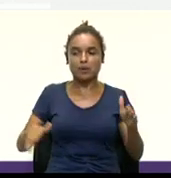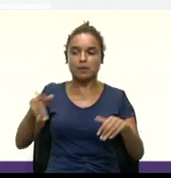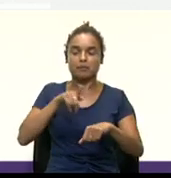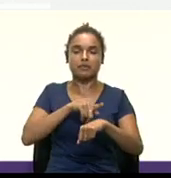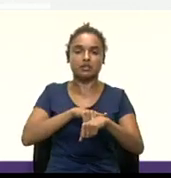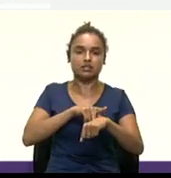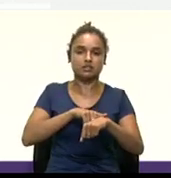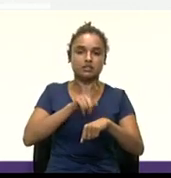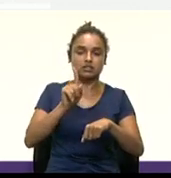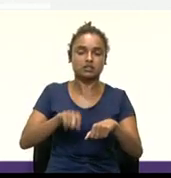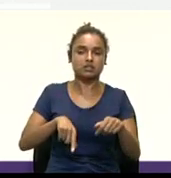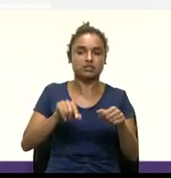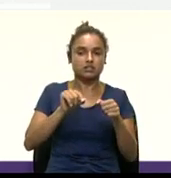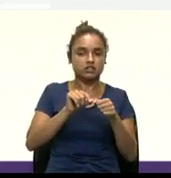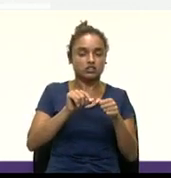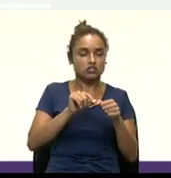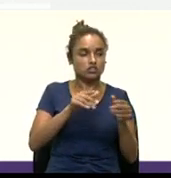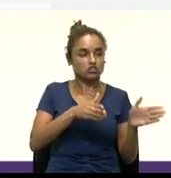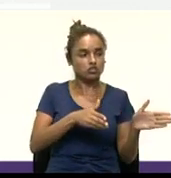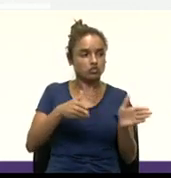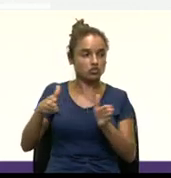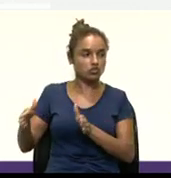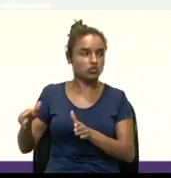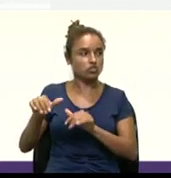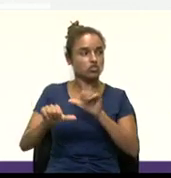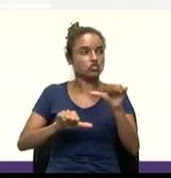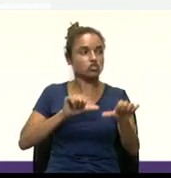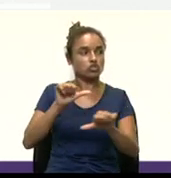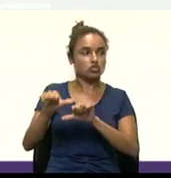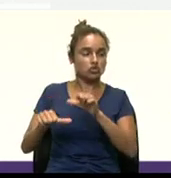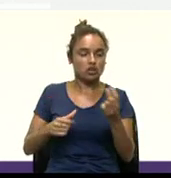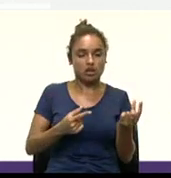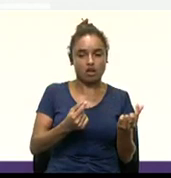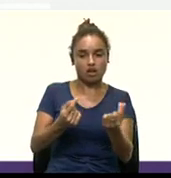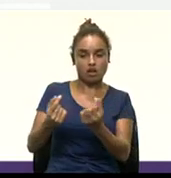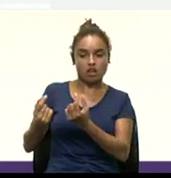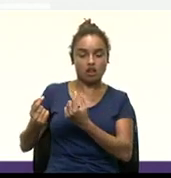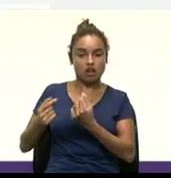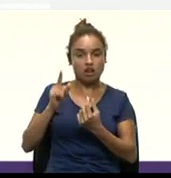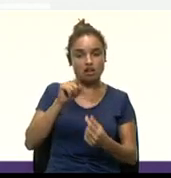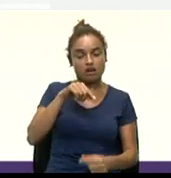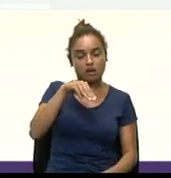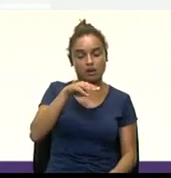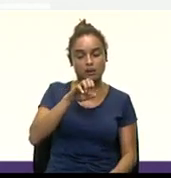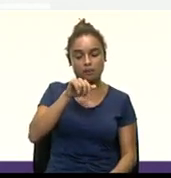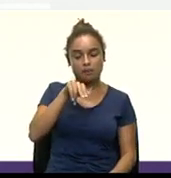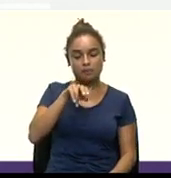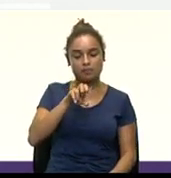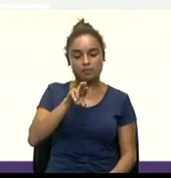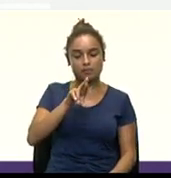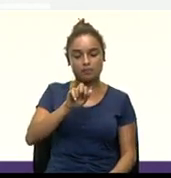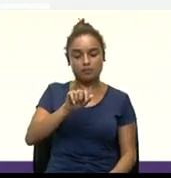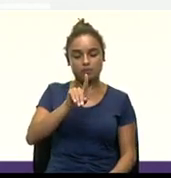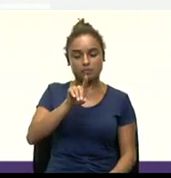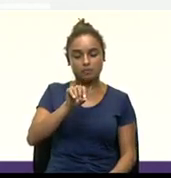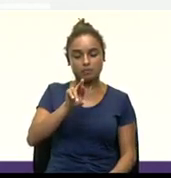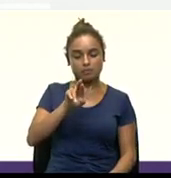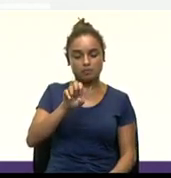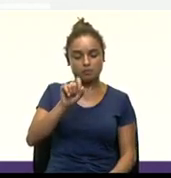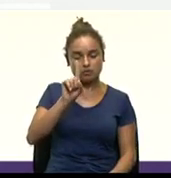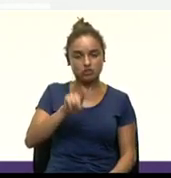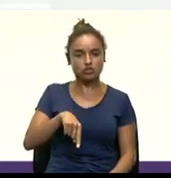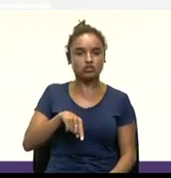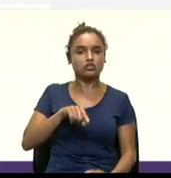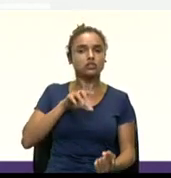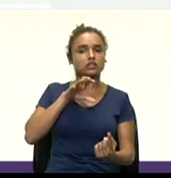sendo realizada uma troca financeira, os mineradores vão identificar, né,